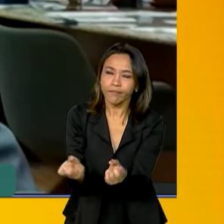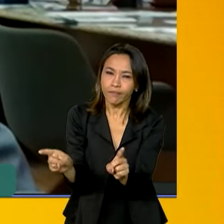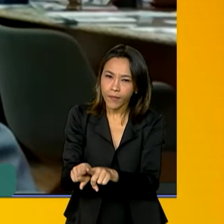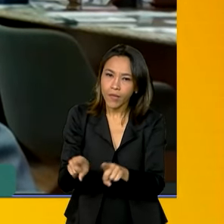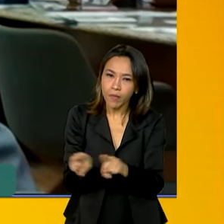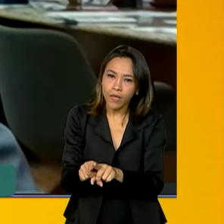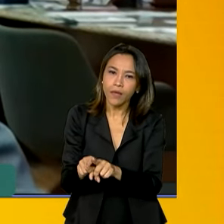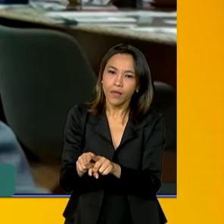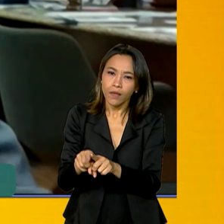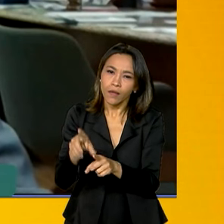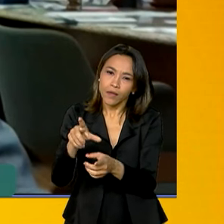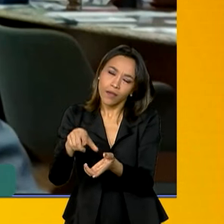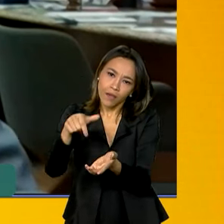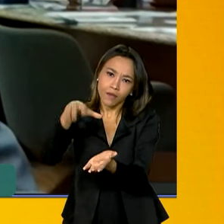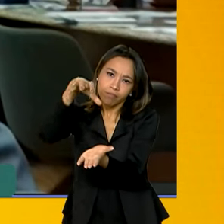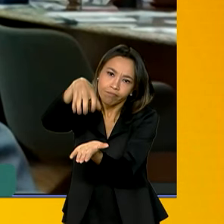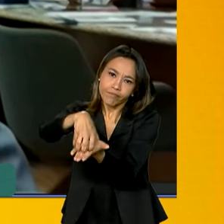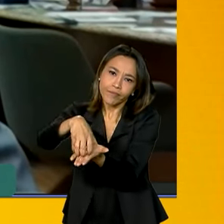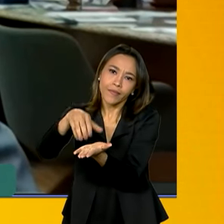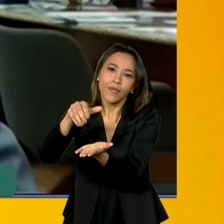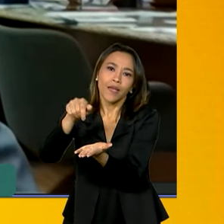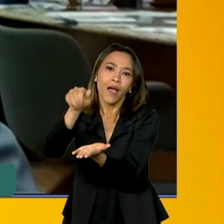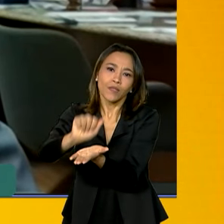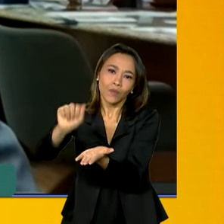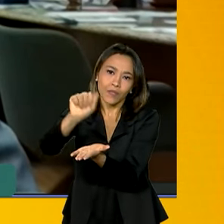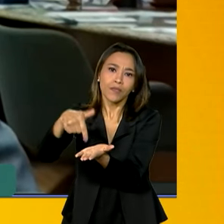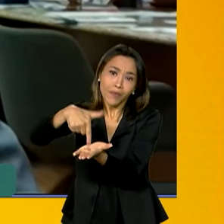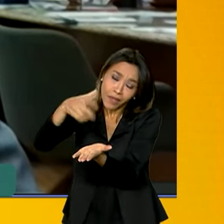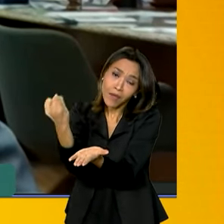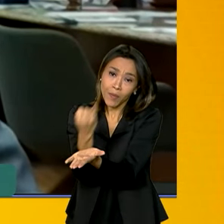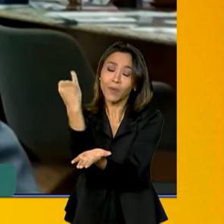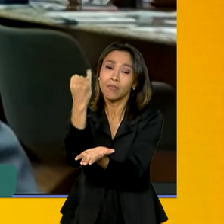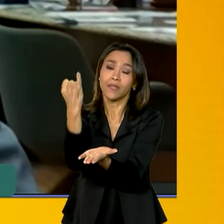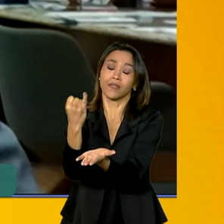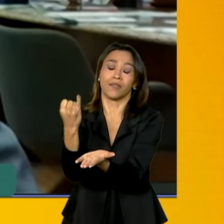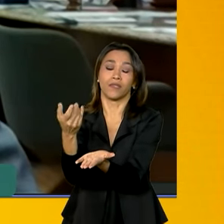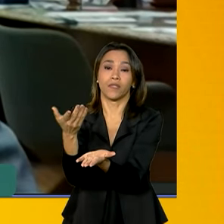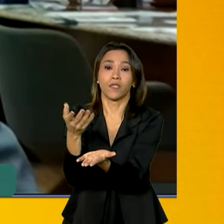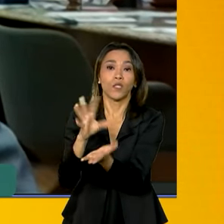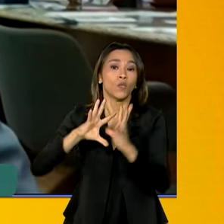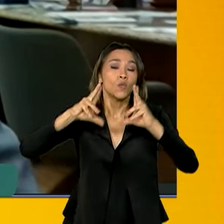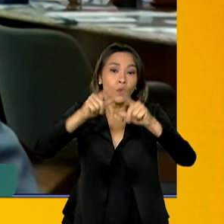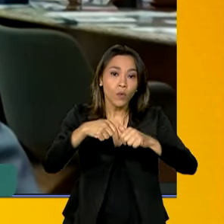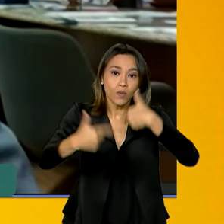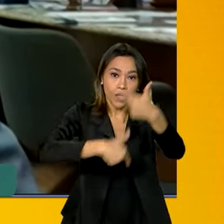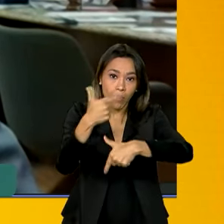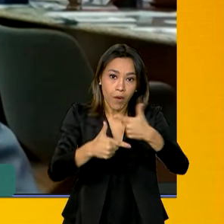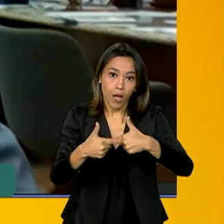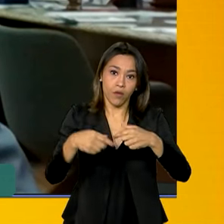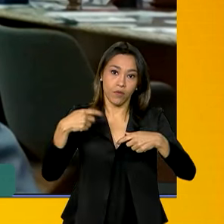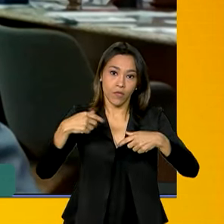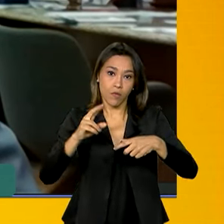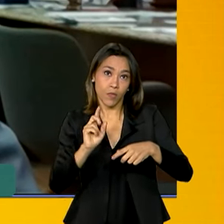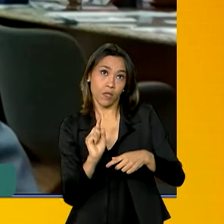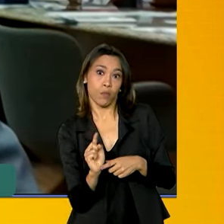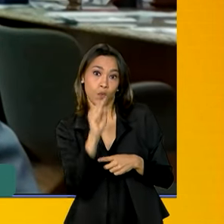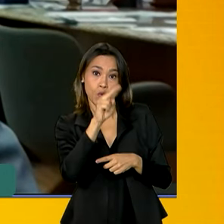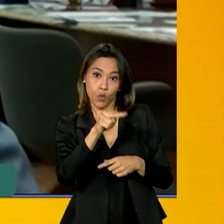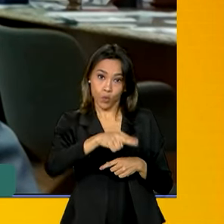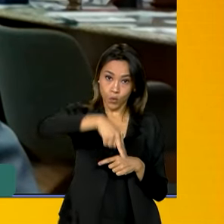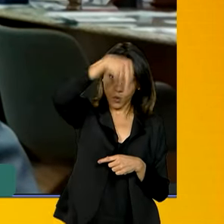associativa, o que é muito importante, né? Todo o trabalho que a gente tem que fazer na região norte, por exemplo,